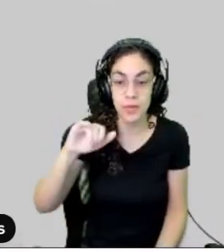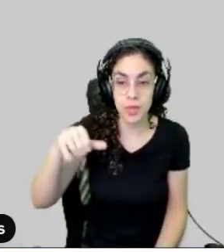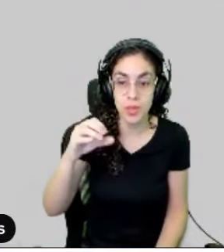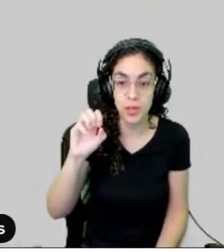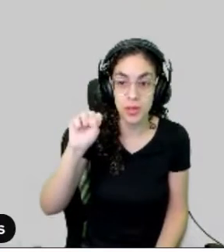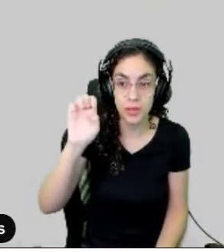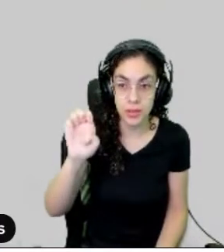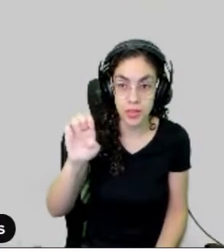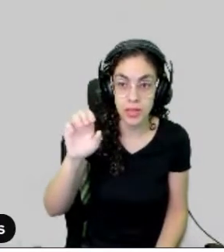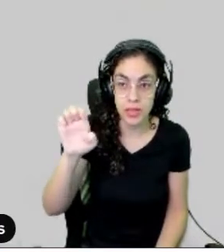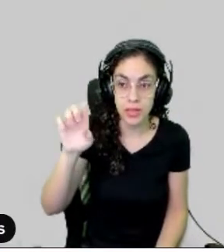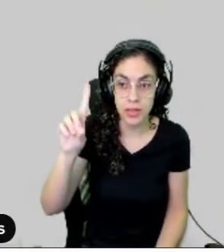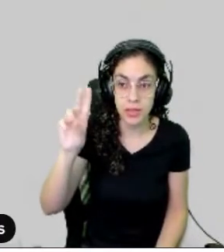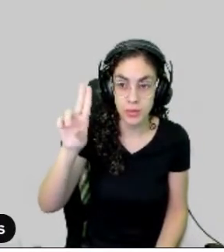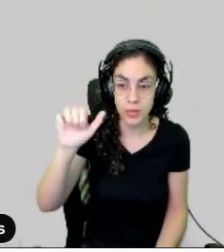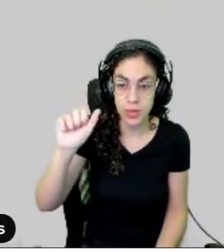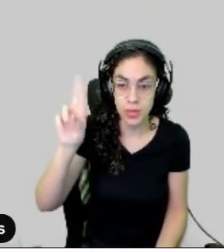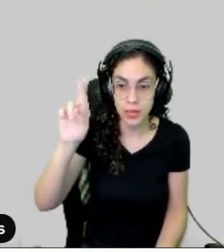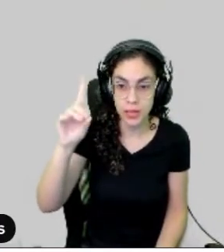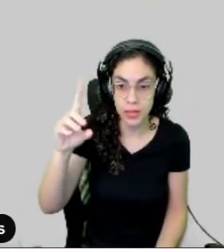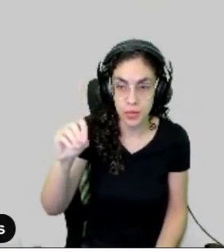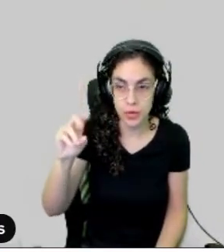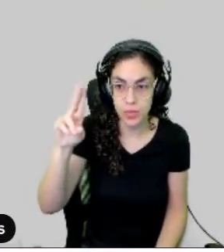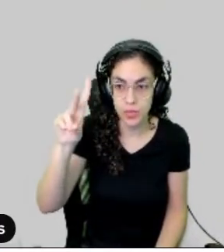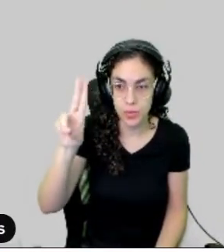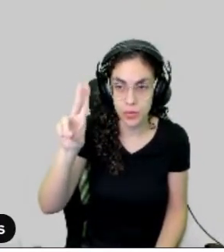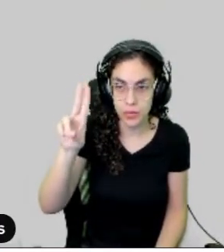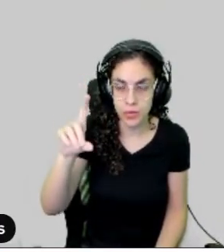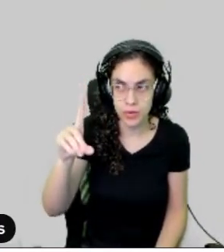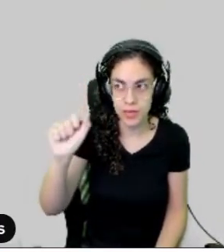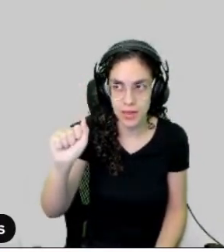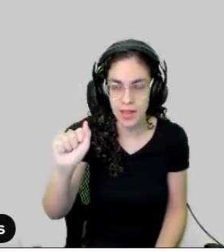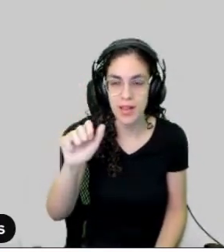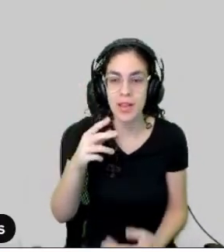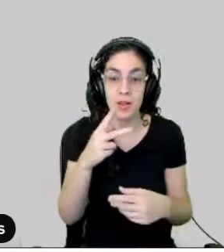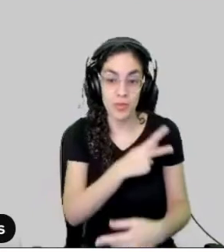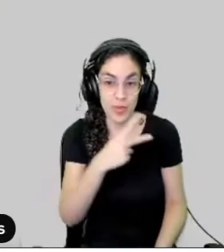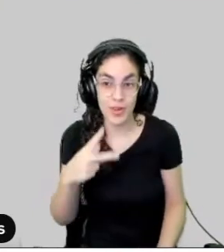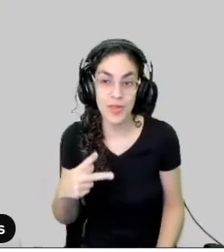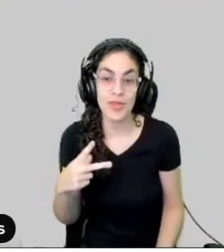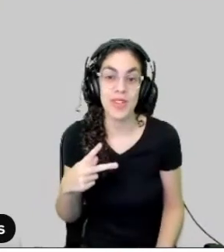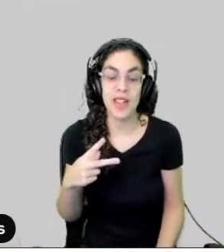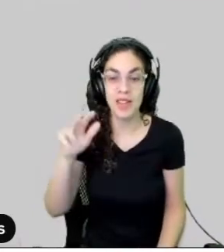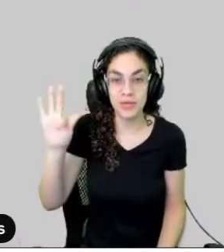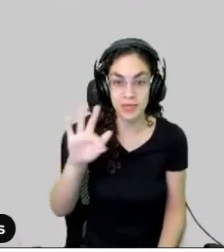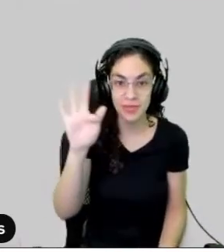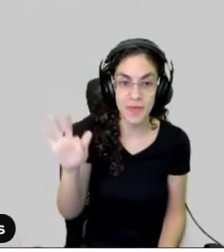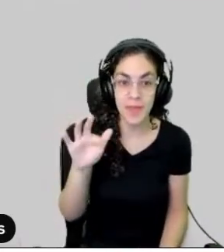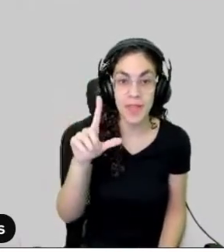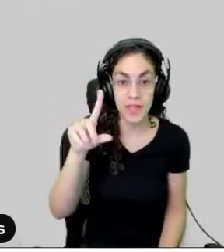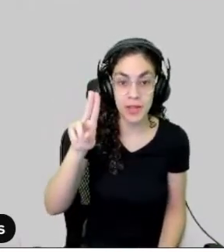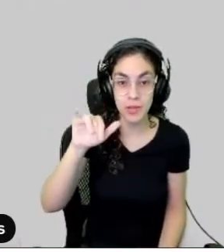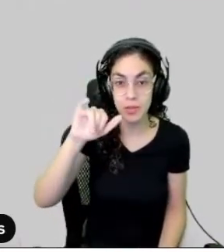também conhecido como Duda, sou professor aqui da Uninove. E aqui do meu lado, aqui está o Luiz Luizinho, que é o nosso